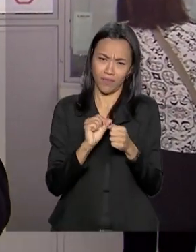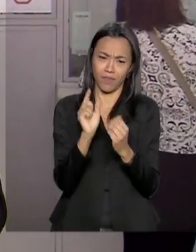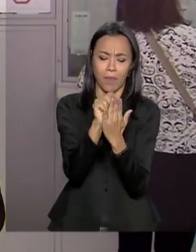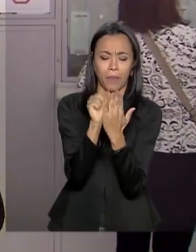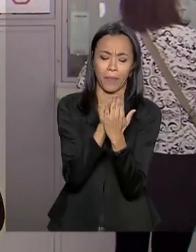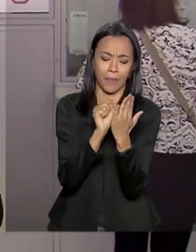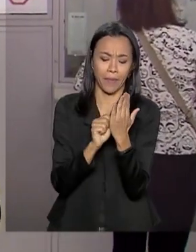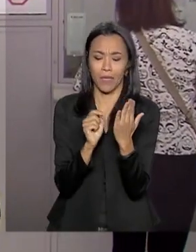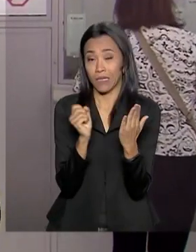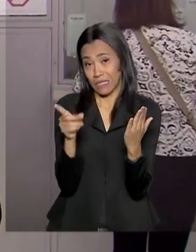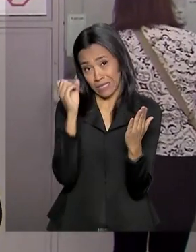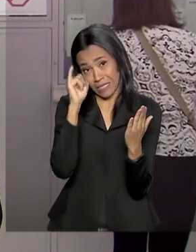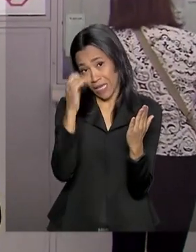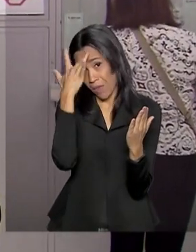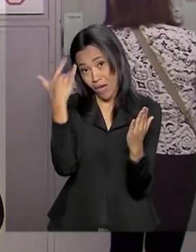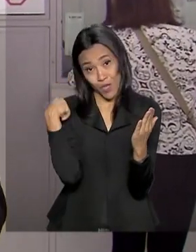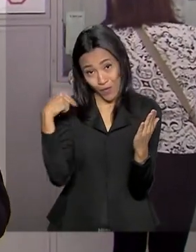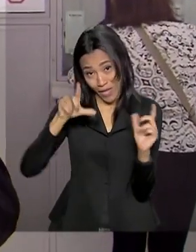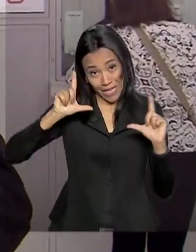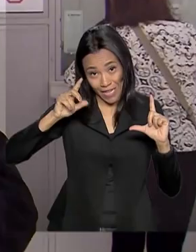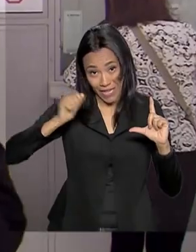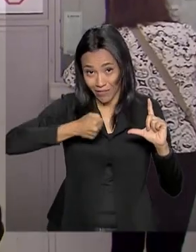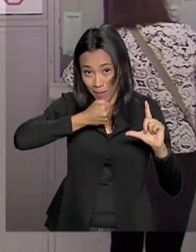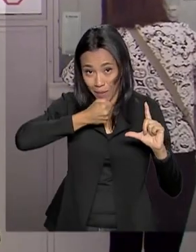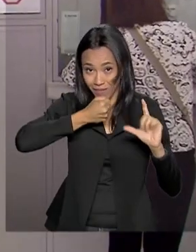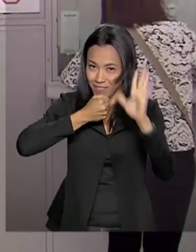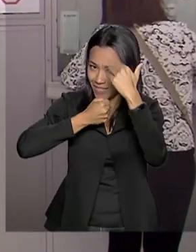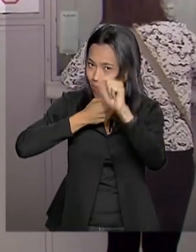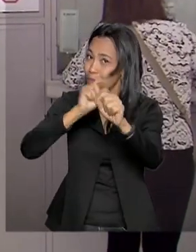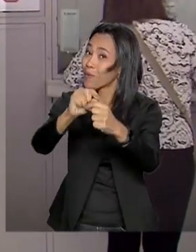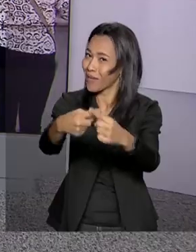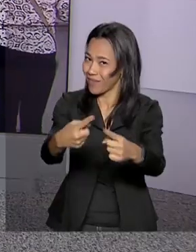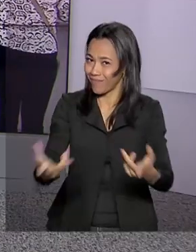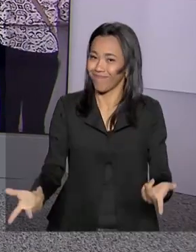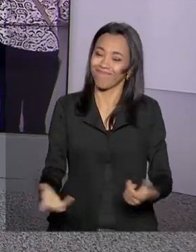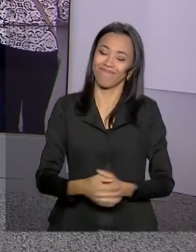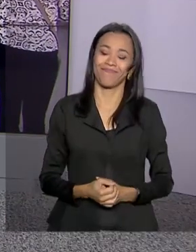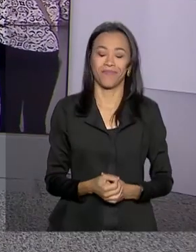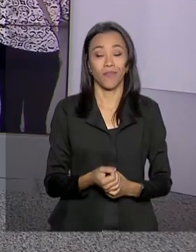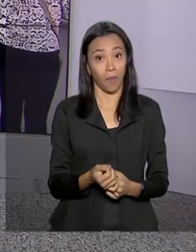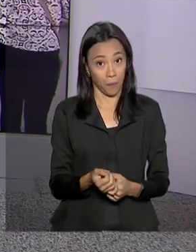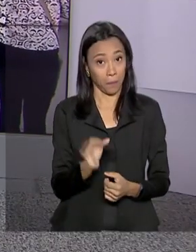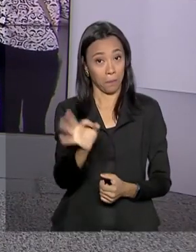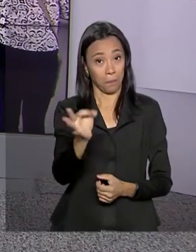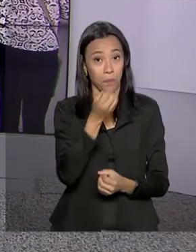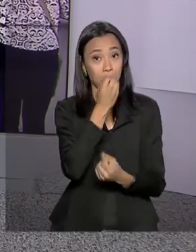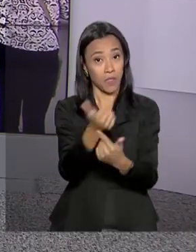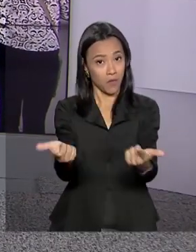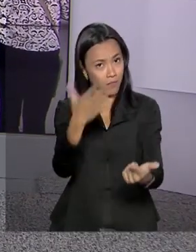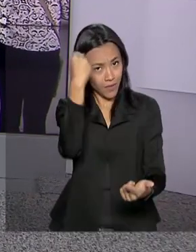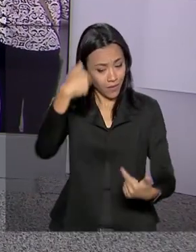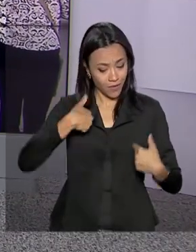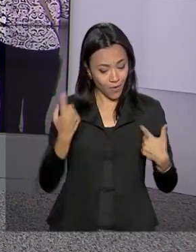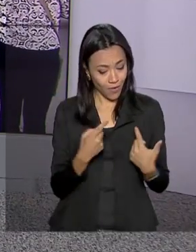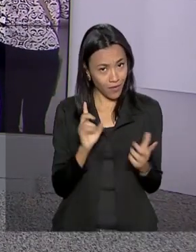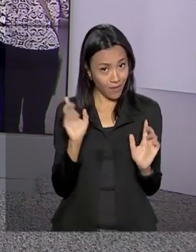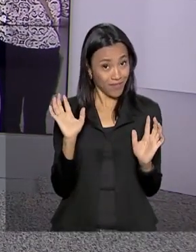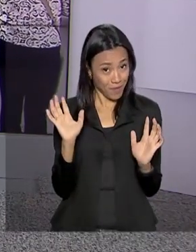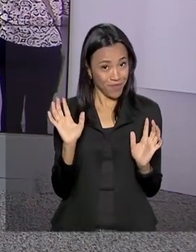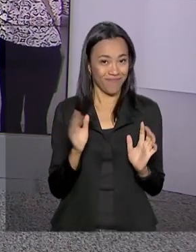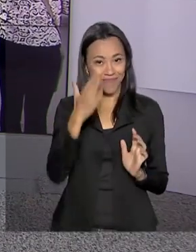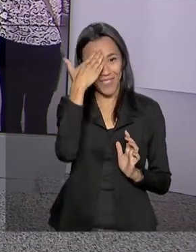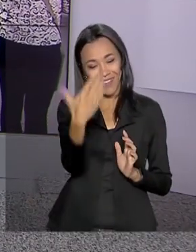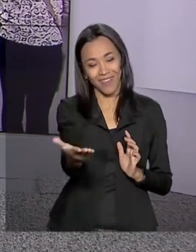jogo. E se eu não aparecer amanhã aqui no Brasil em dia, você já sabe o motivo, Carla. Tá certo, então. Boa sorte para você. E olha, não esquece da gente aqui não, tá bom?